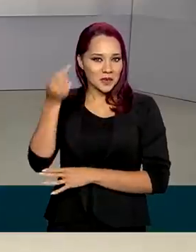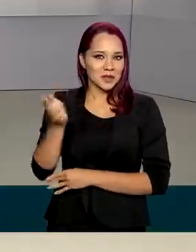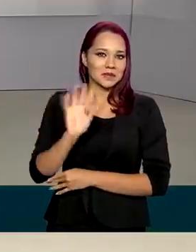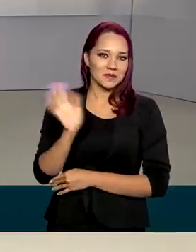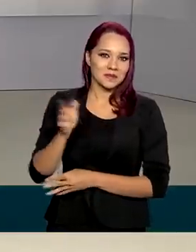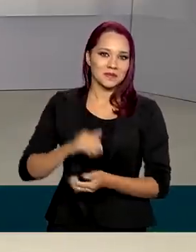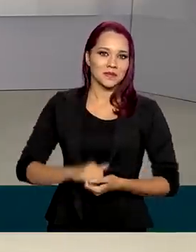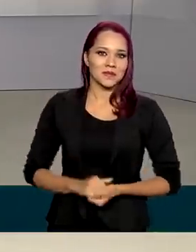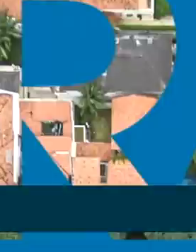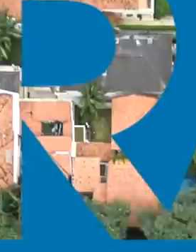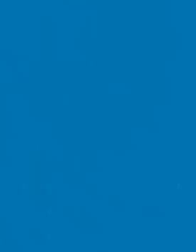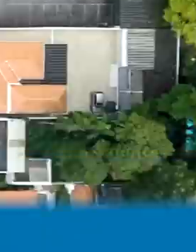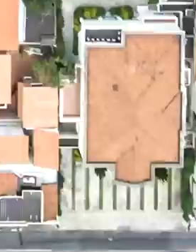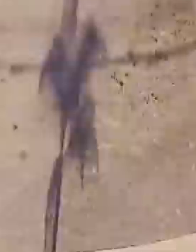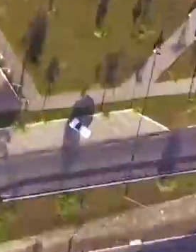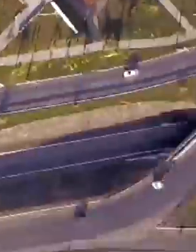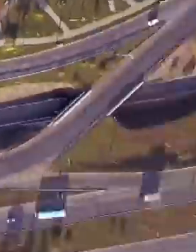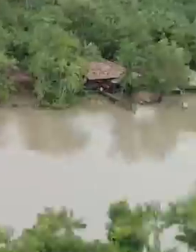próxima edição.